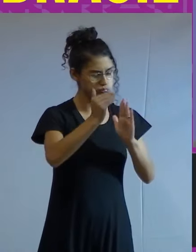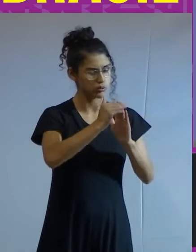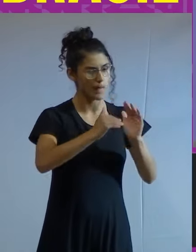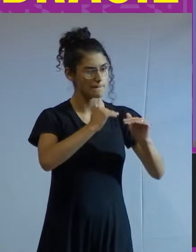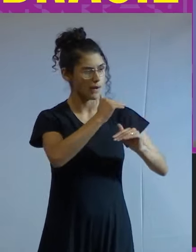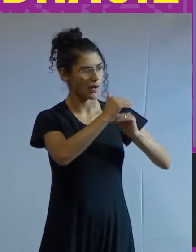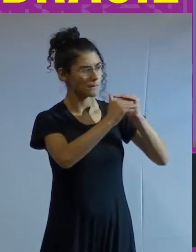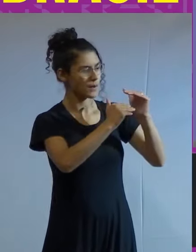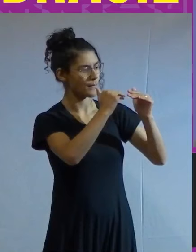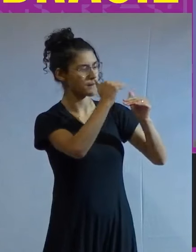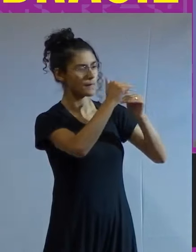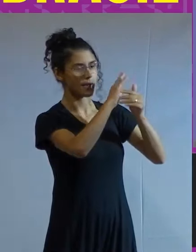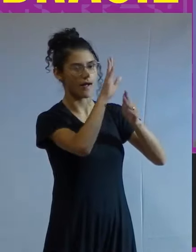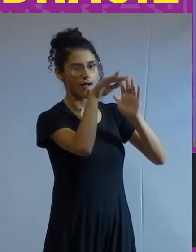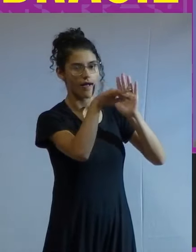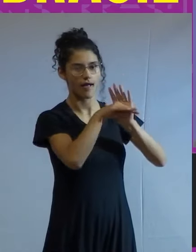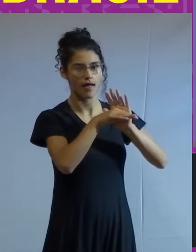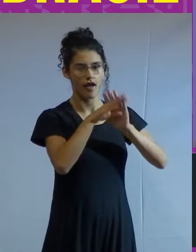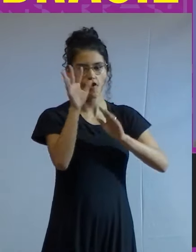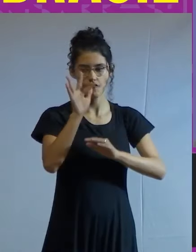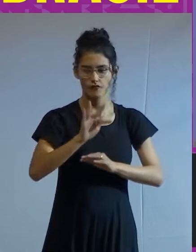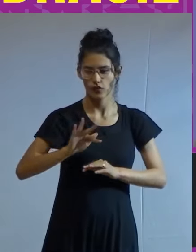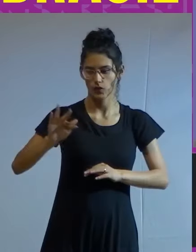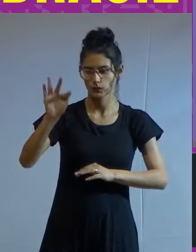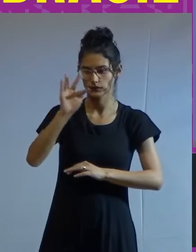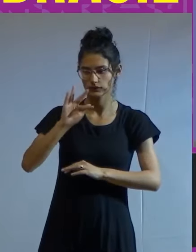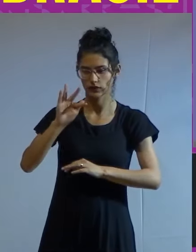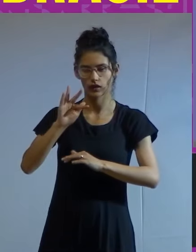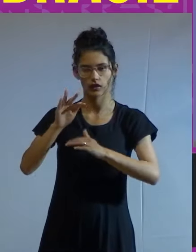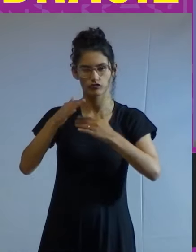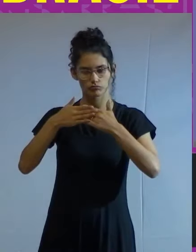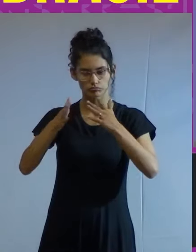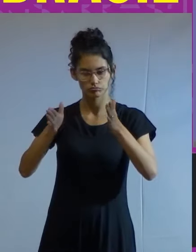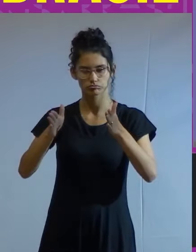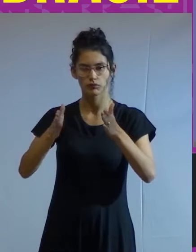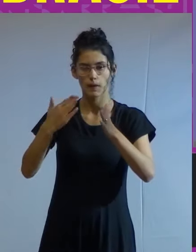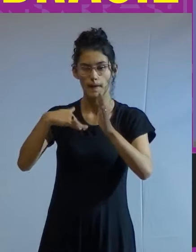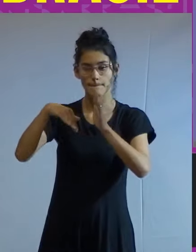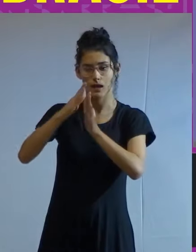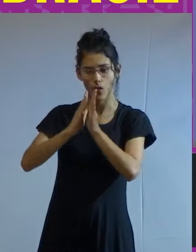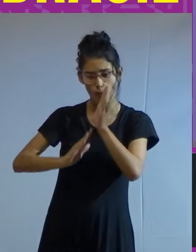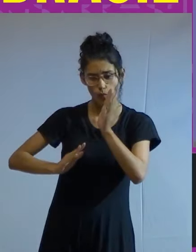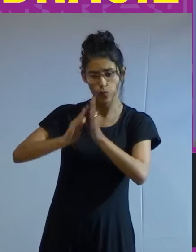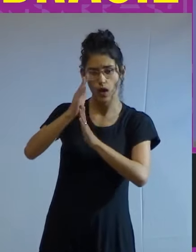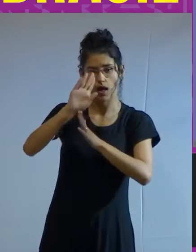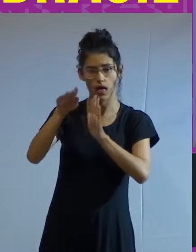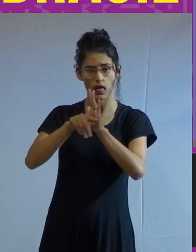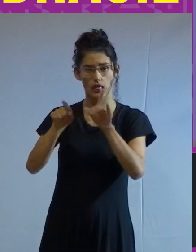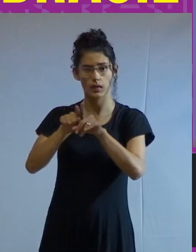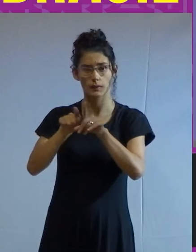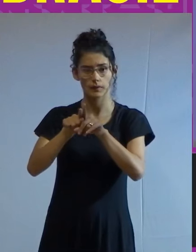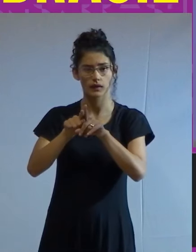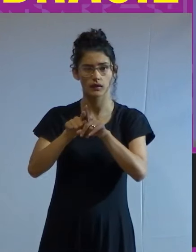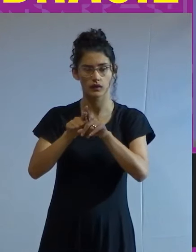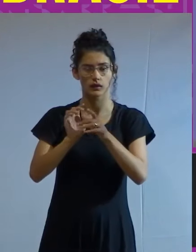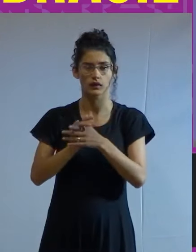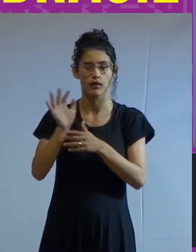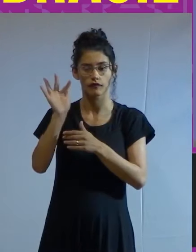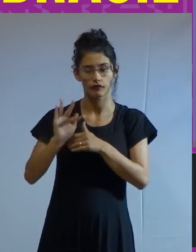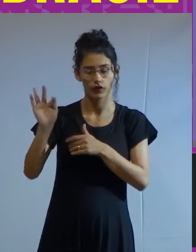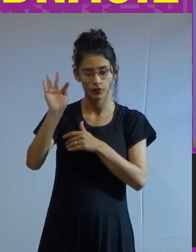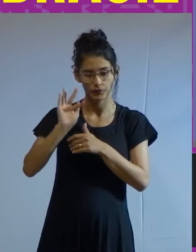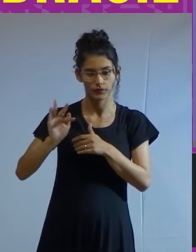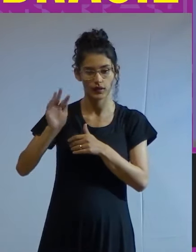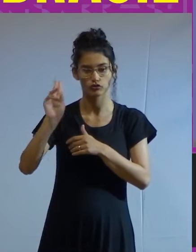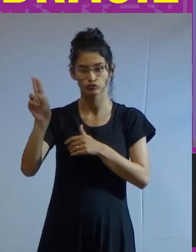grau em grau até os colégios, liceus, e mais alto ainda, até as academias. e